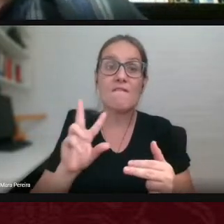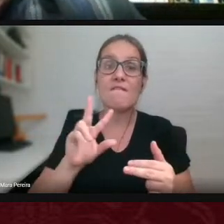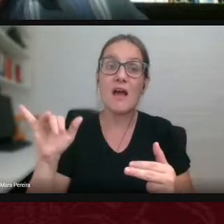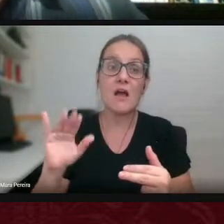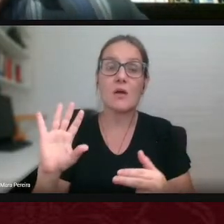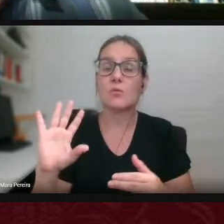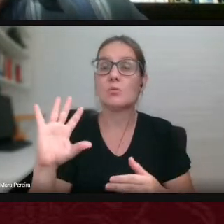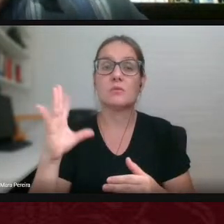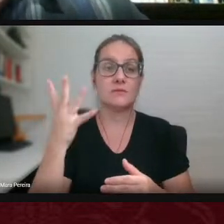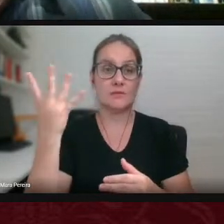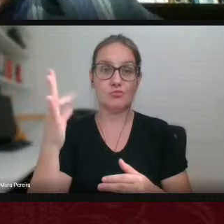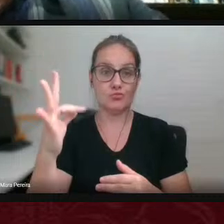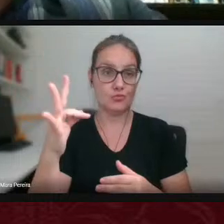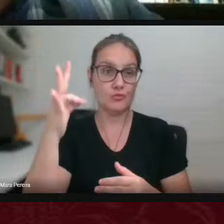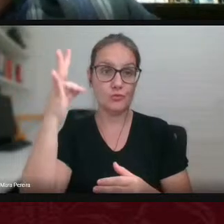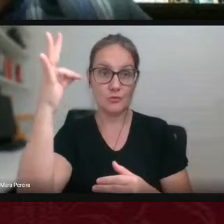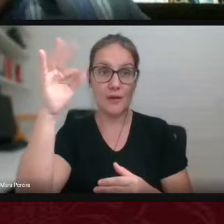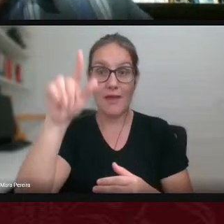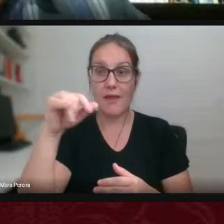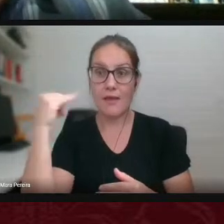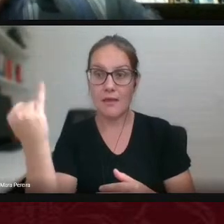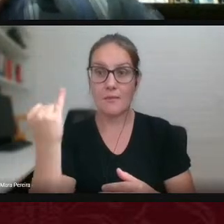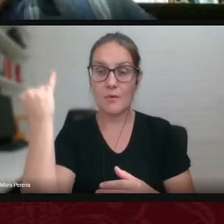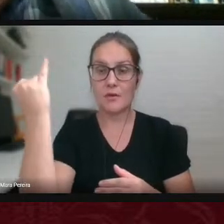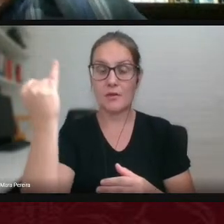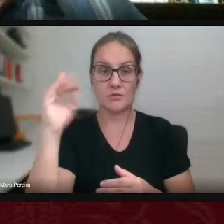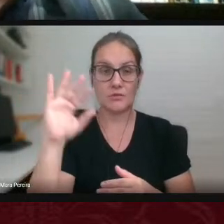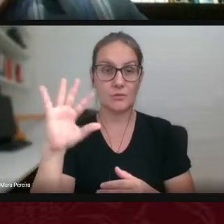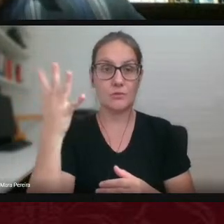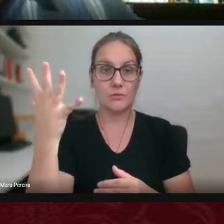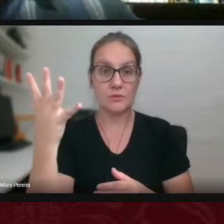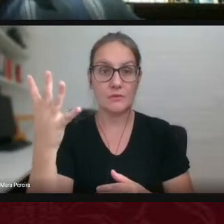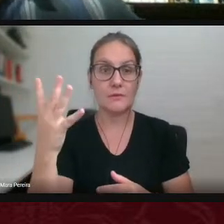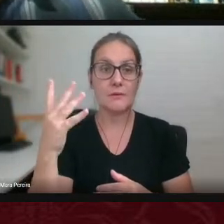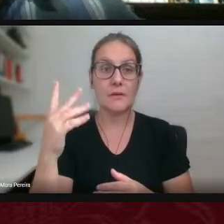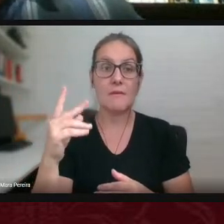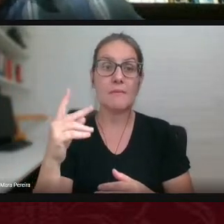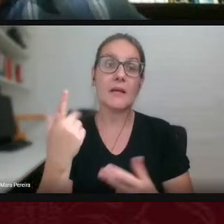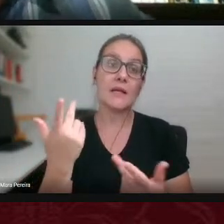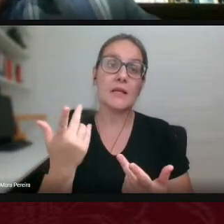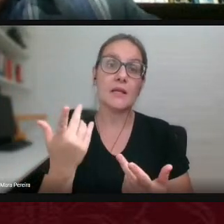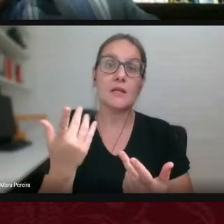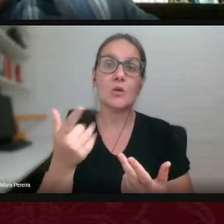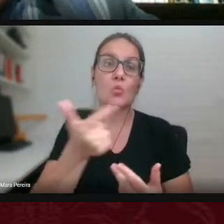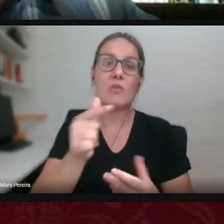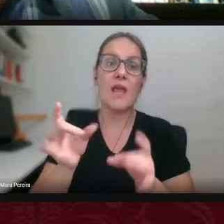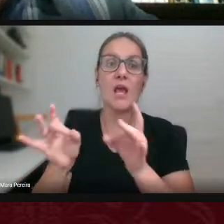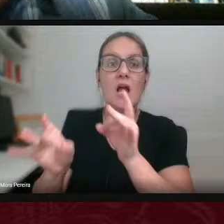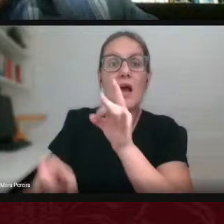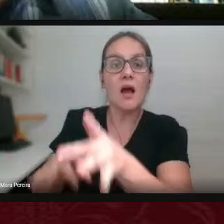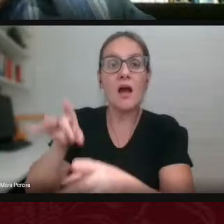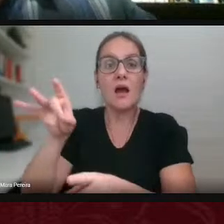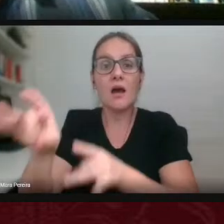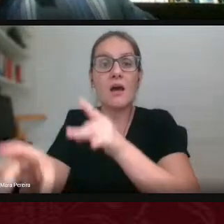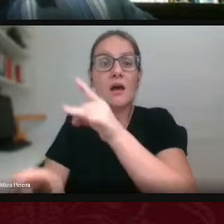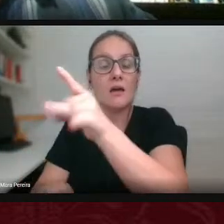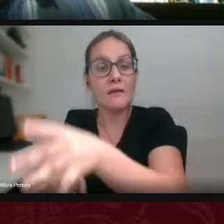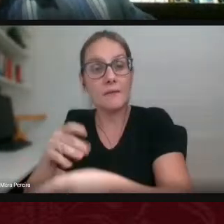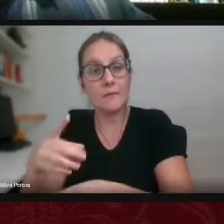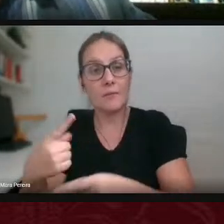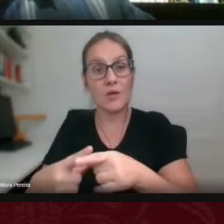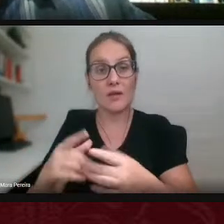acontecendo é importante que aconteça até para que nós não tenhamos evasão de alunos que fazem a licenciatura aqui